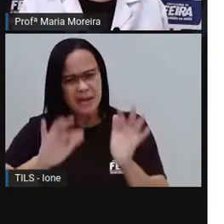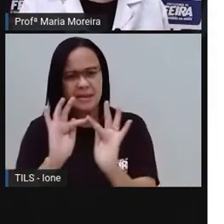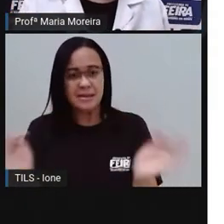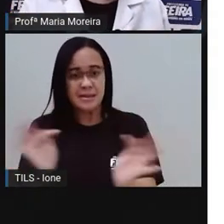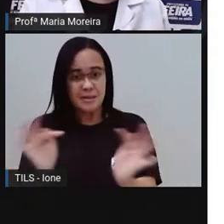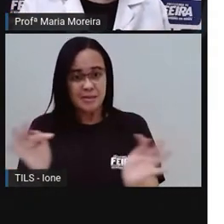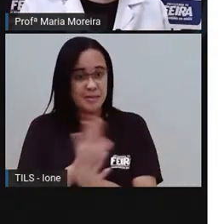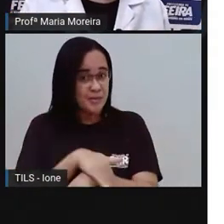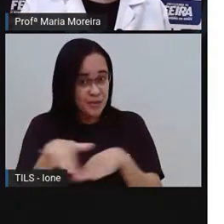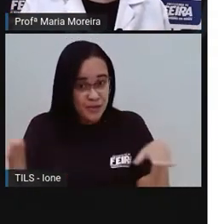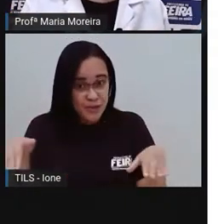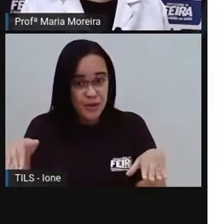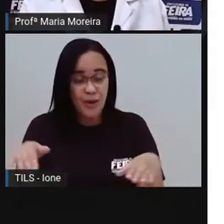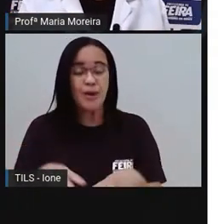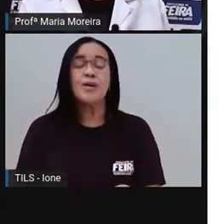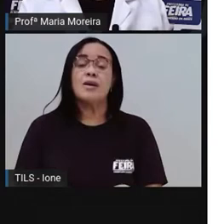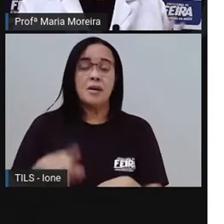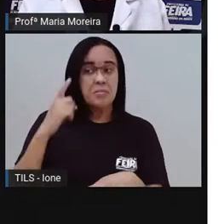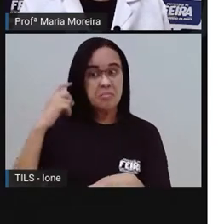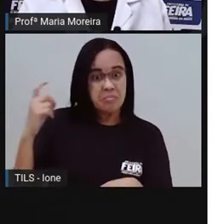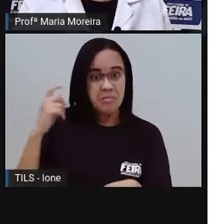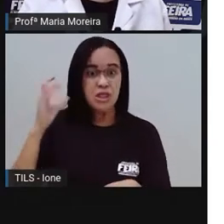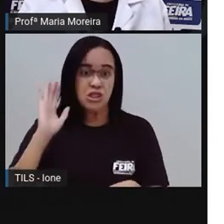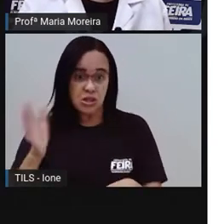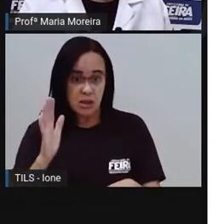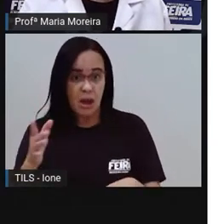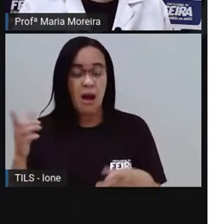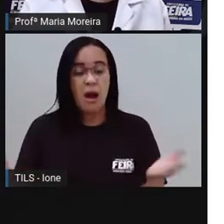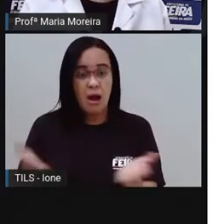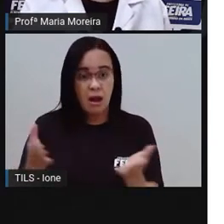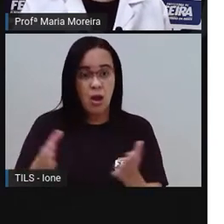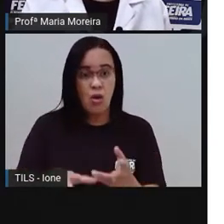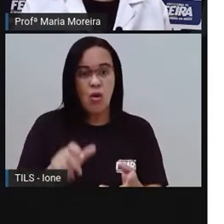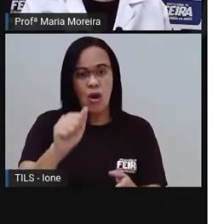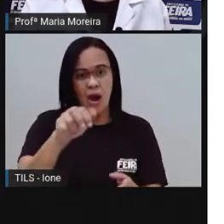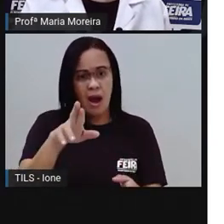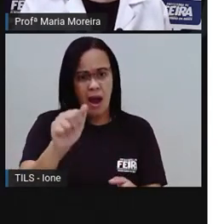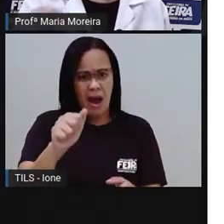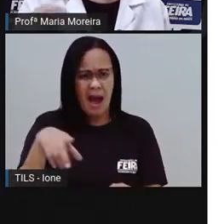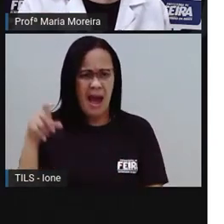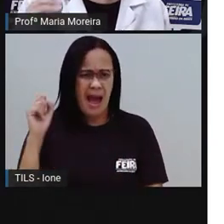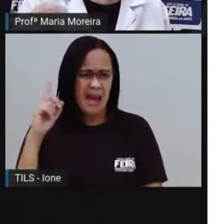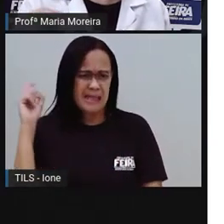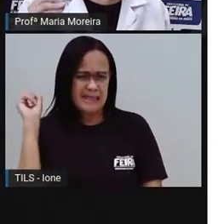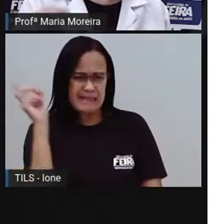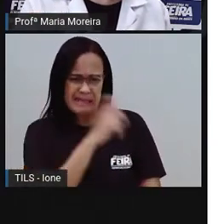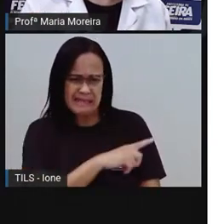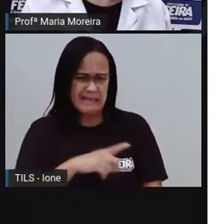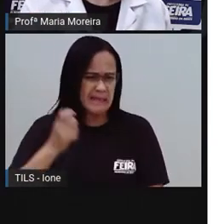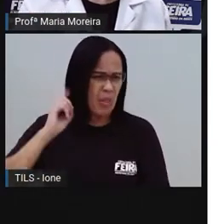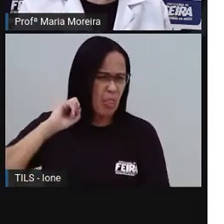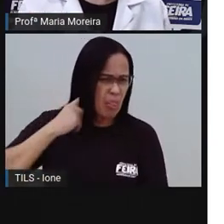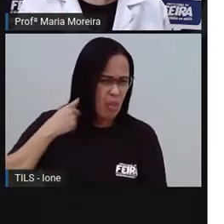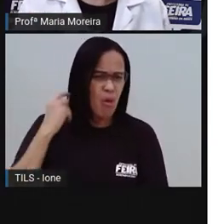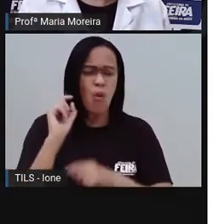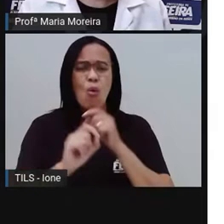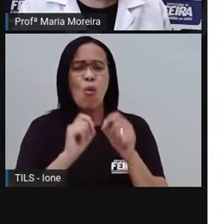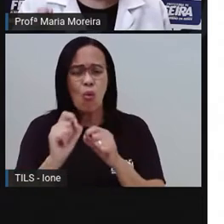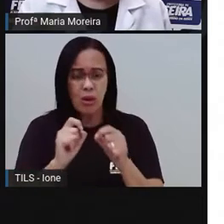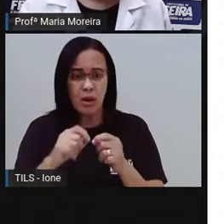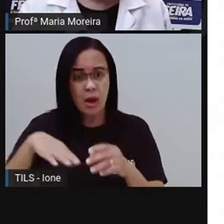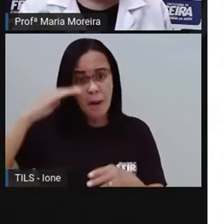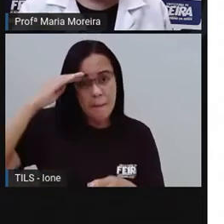à poluição sonora. E essa poluição do ar, pois é, é causada principalmente pela